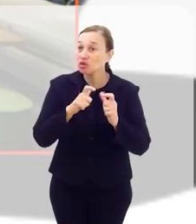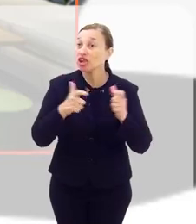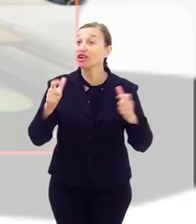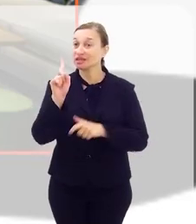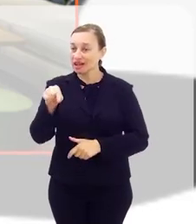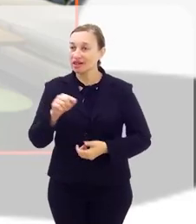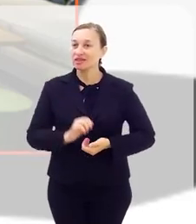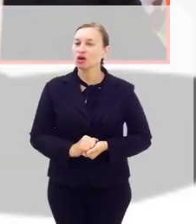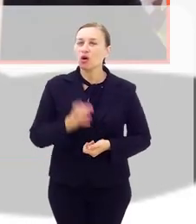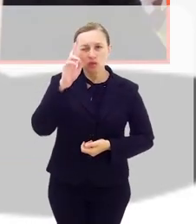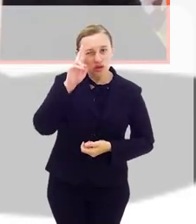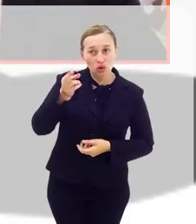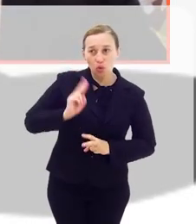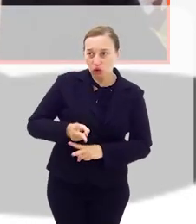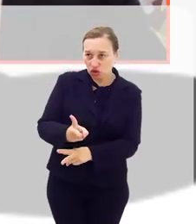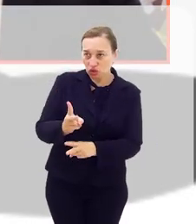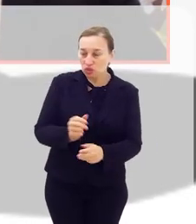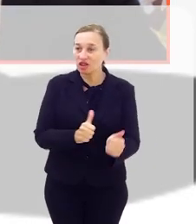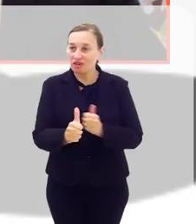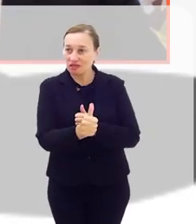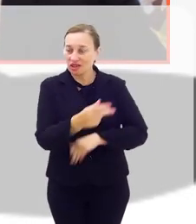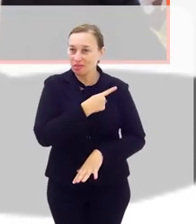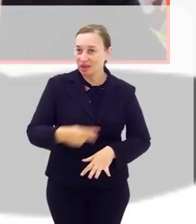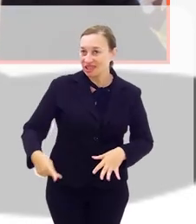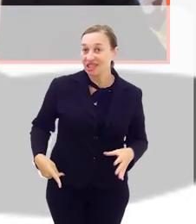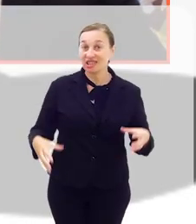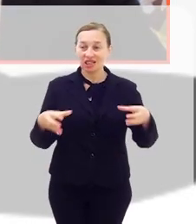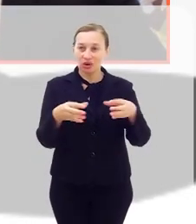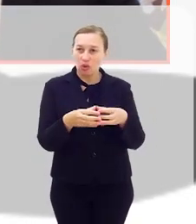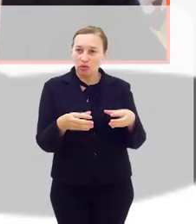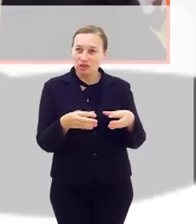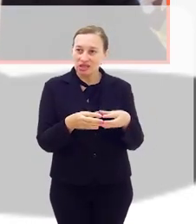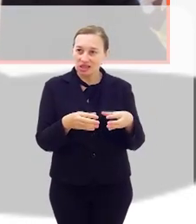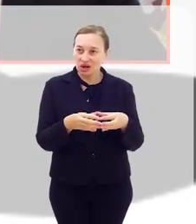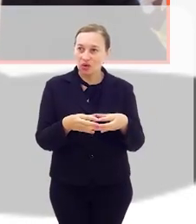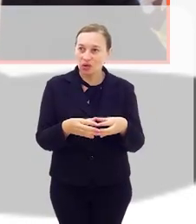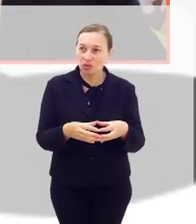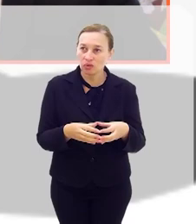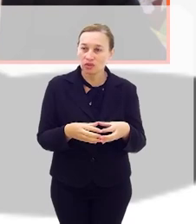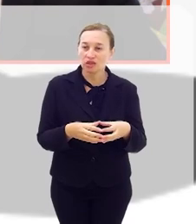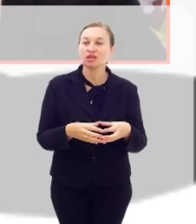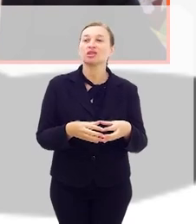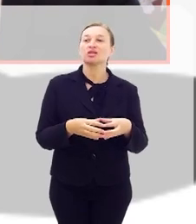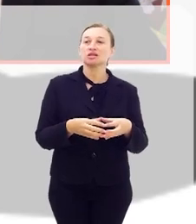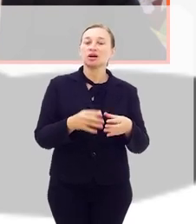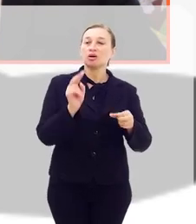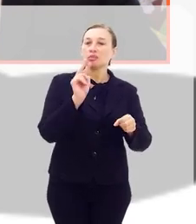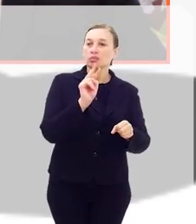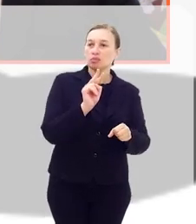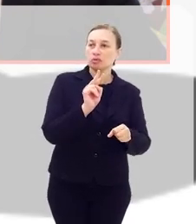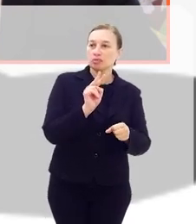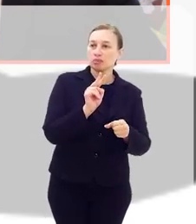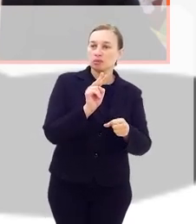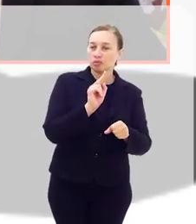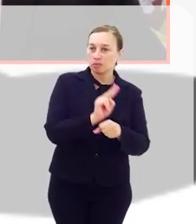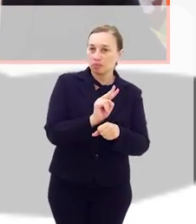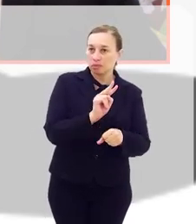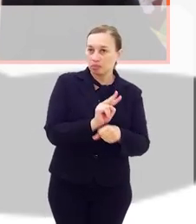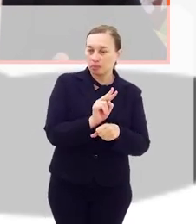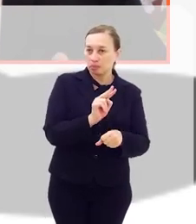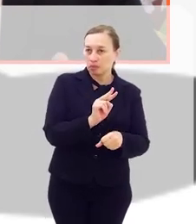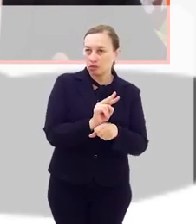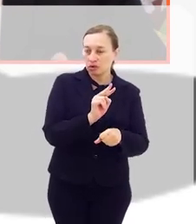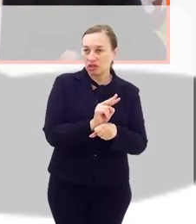né? Sim. E o senhor continua à frente da presidência da comissão... Nós continuamos à frente da comissão de prevenção às drogas,